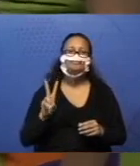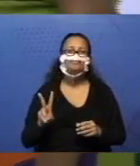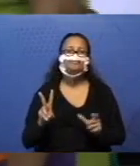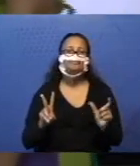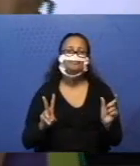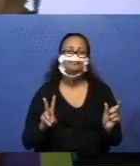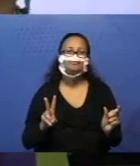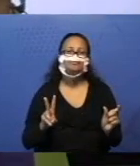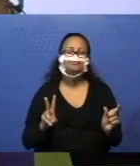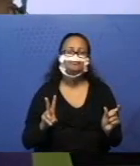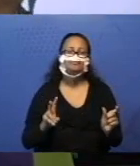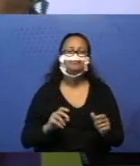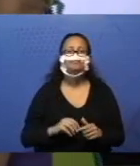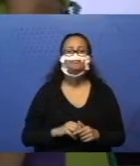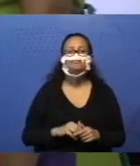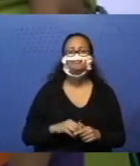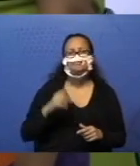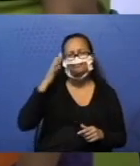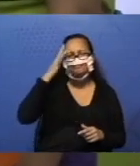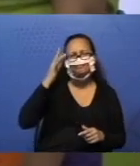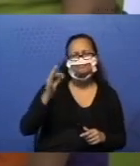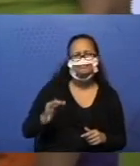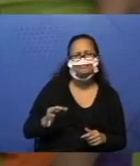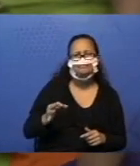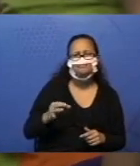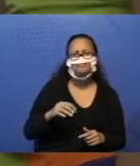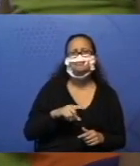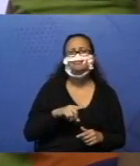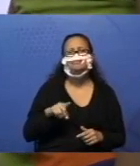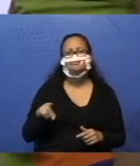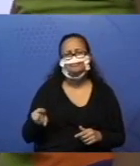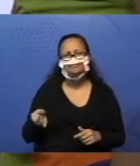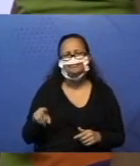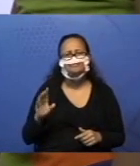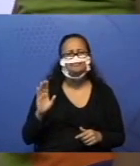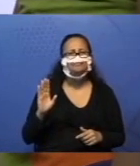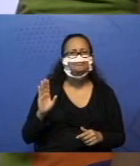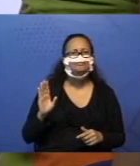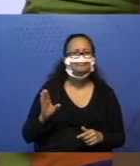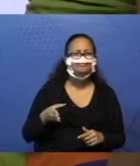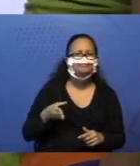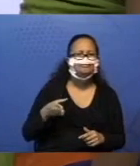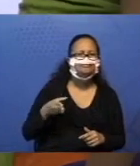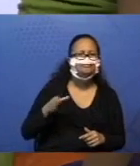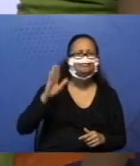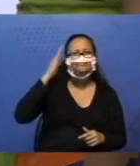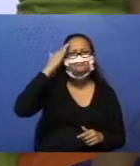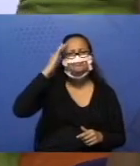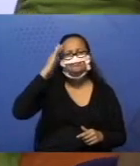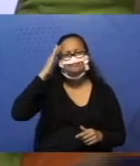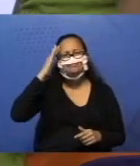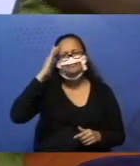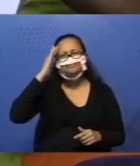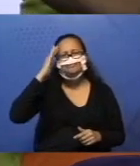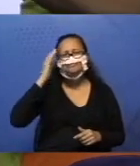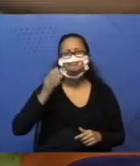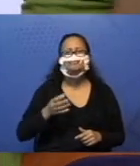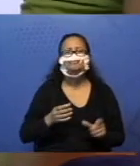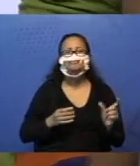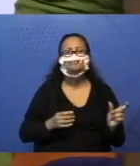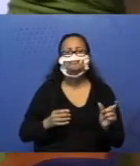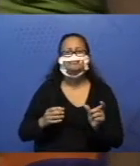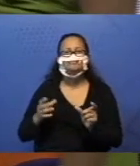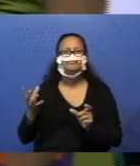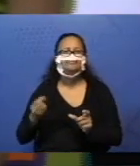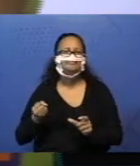Eu tenho certeza que tem gente que já sabe quantos quadrinhos brancos ficaram. Mas a gente